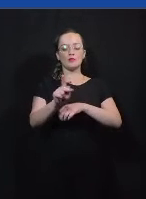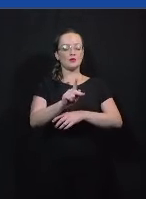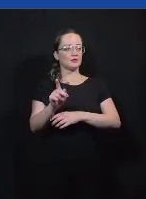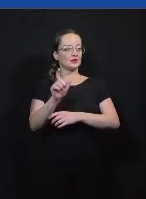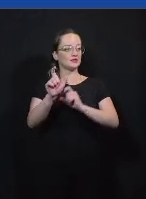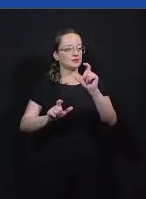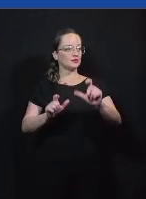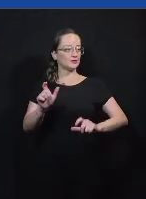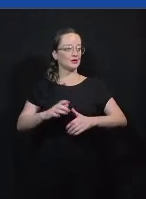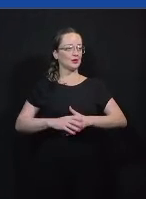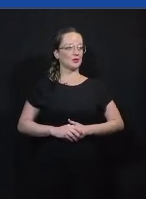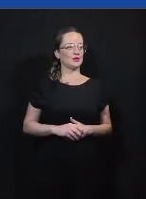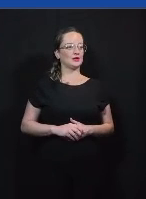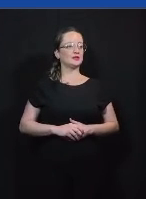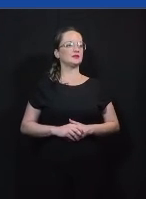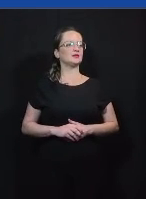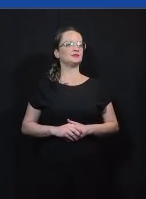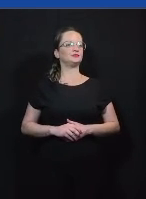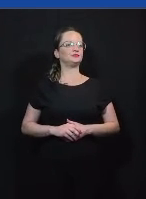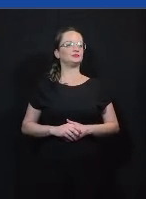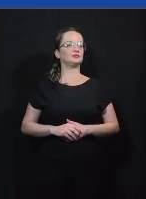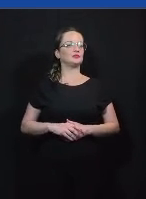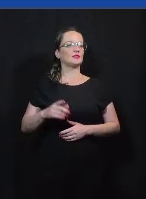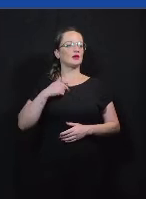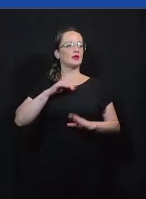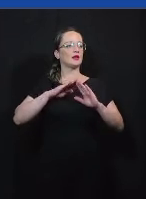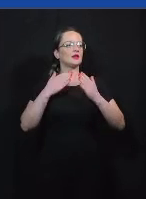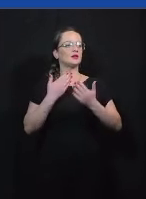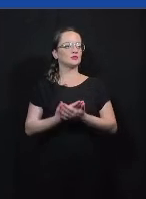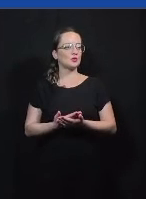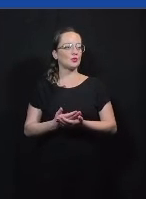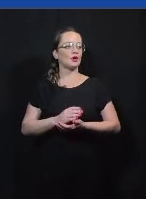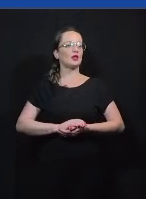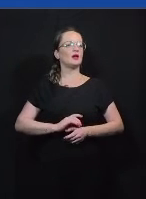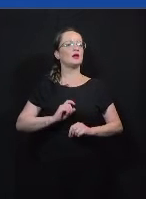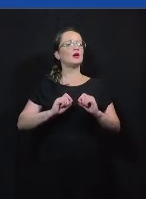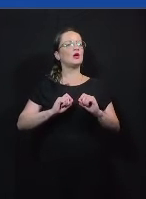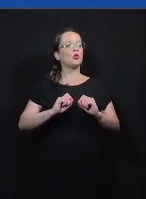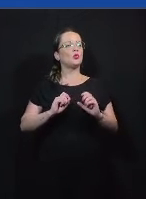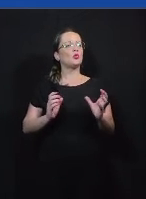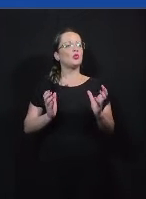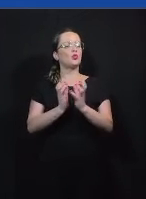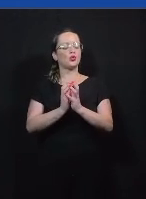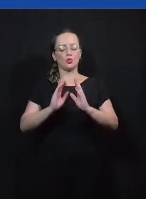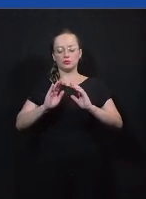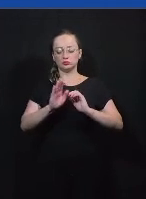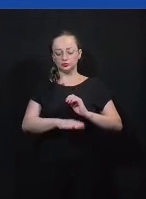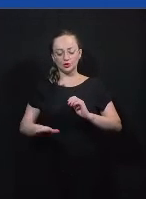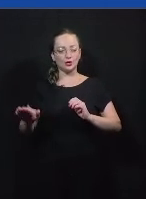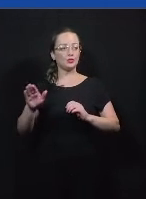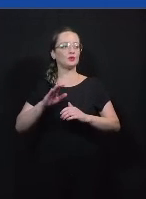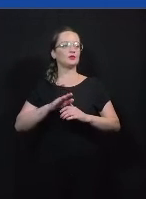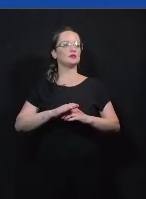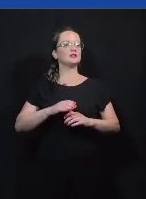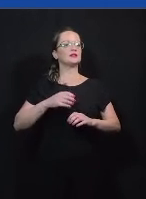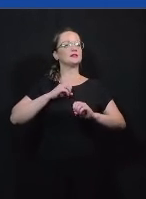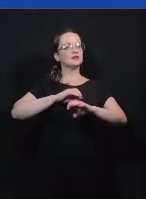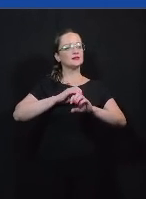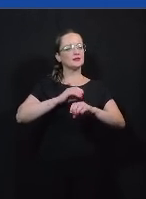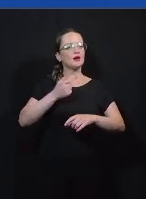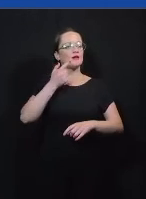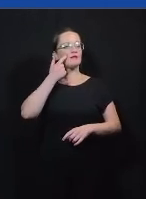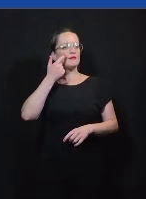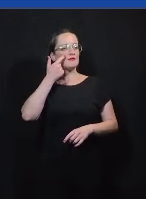longevo a gente quer que seja um espaço de aula na escola a gente forma um grupo de alunos depois que eles formam eles saem a tem esse grupo que vai